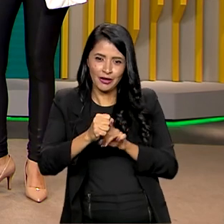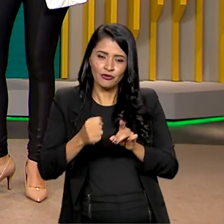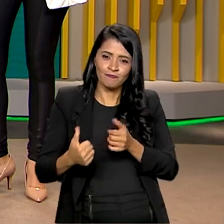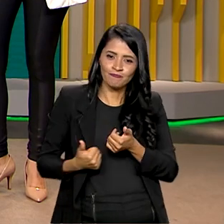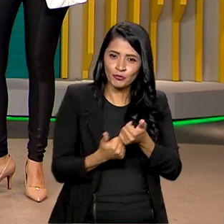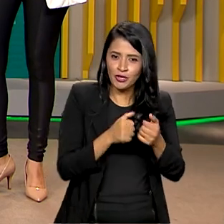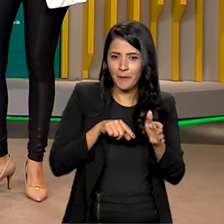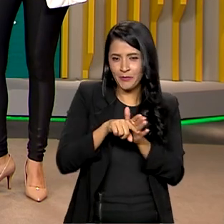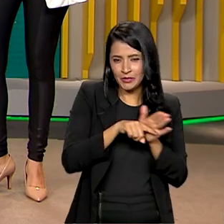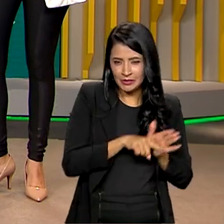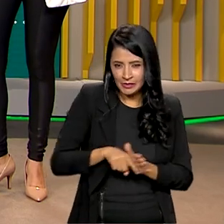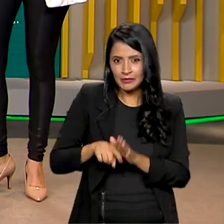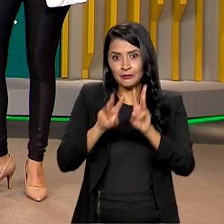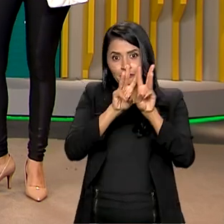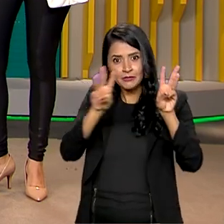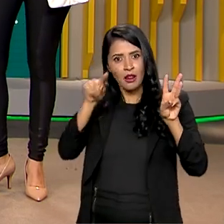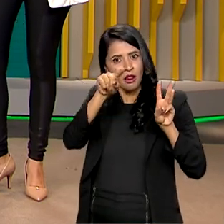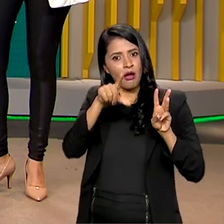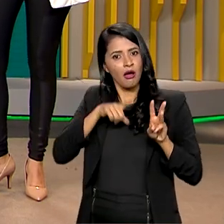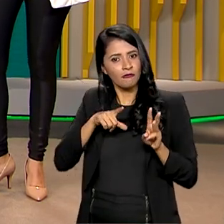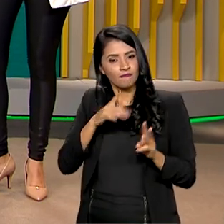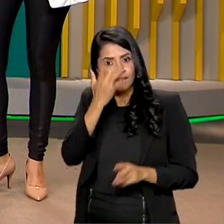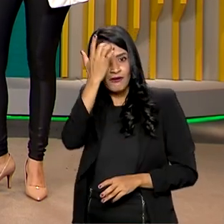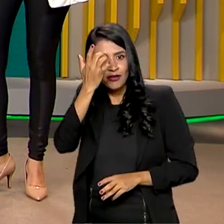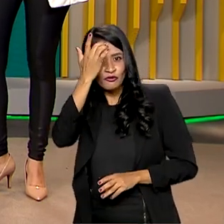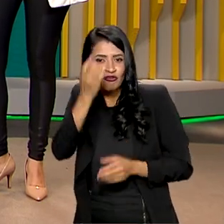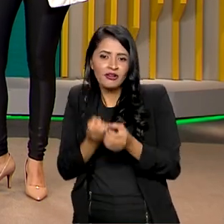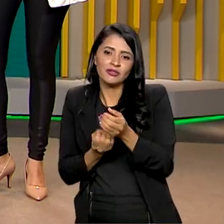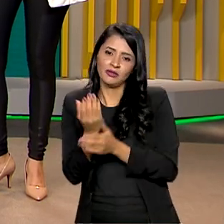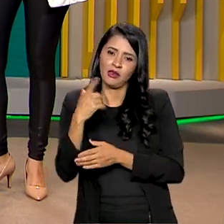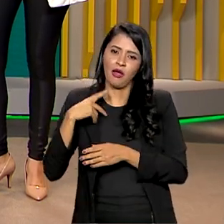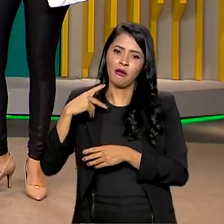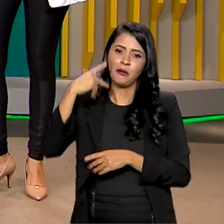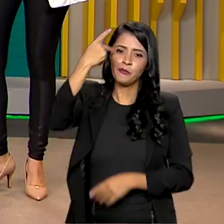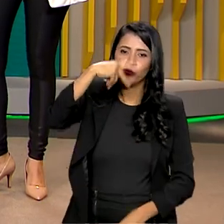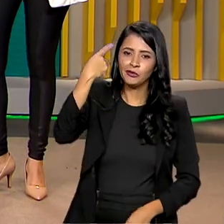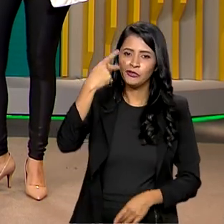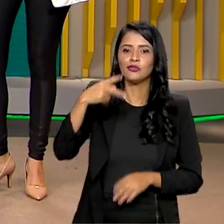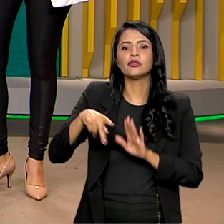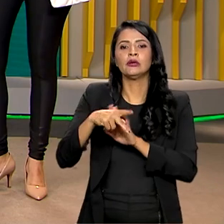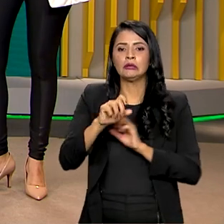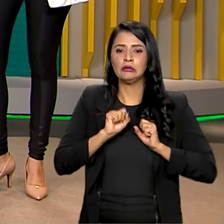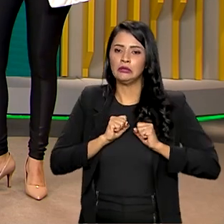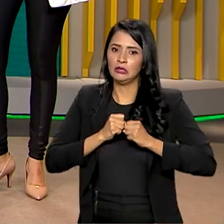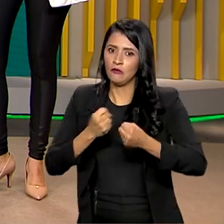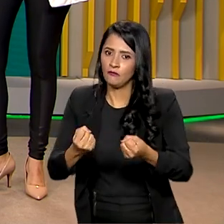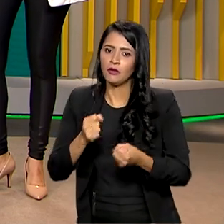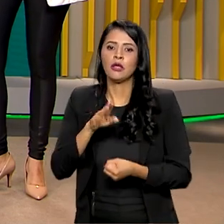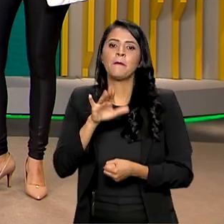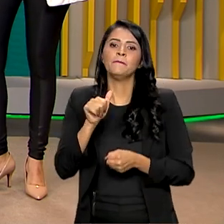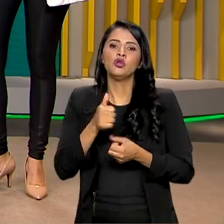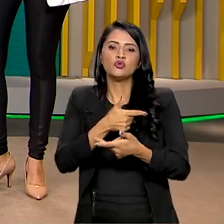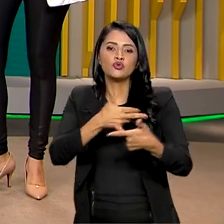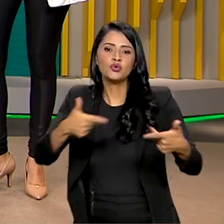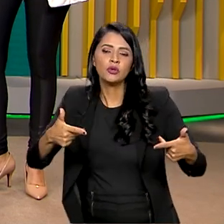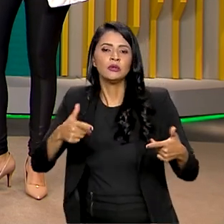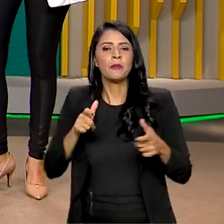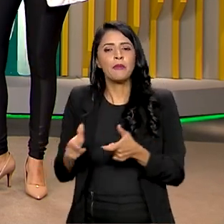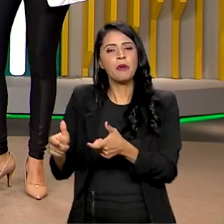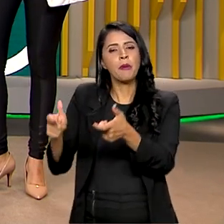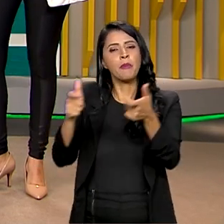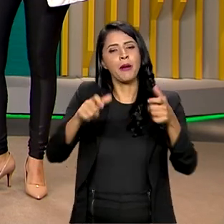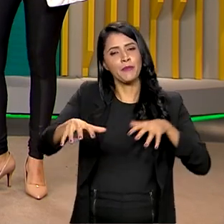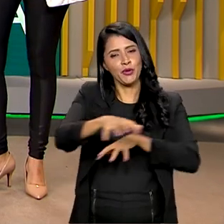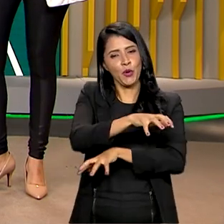assunto acervo digital vai facilitar a elaboração de políticas públicas que defendam a biodiversidade nos diversos